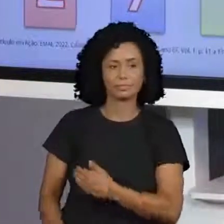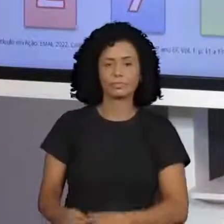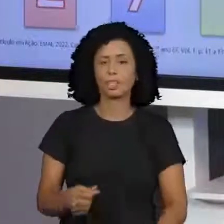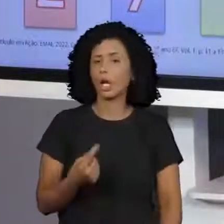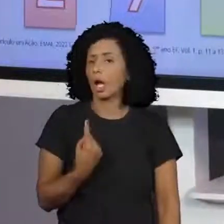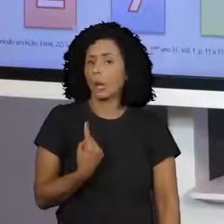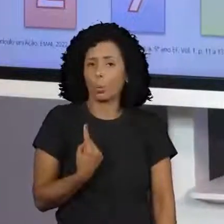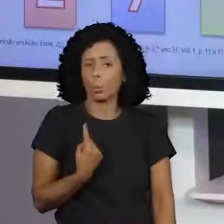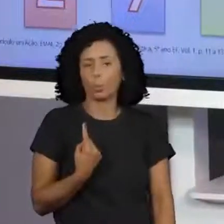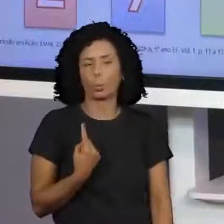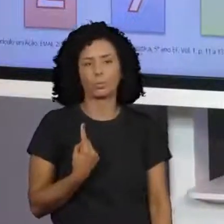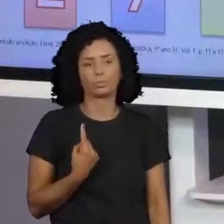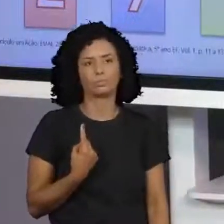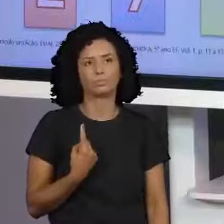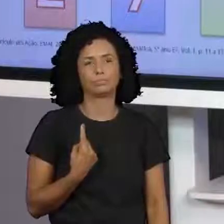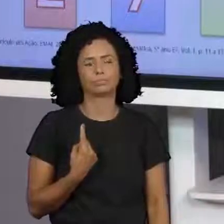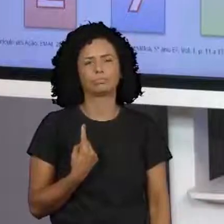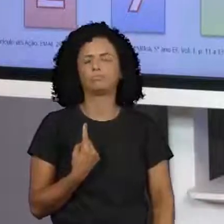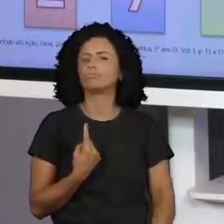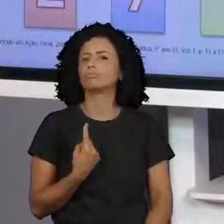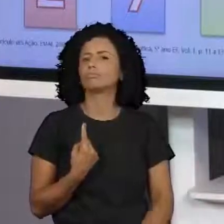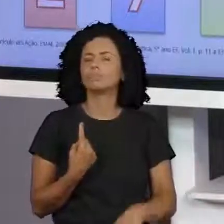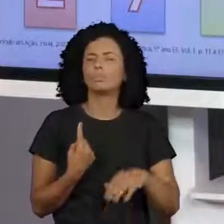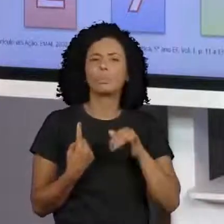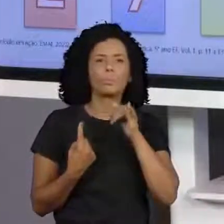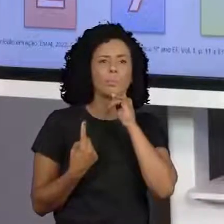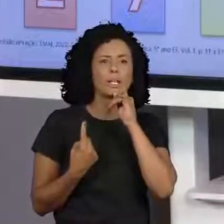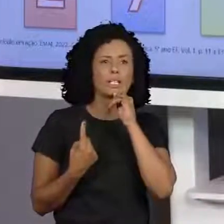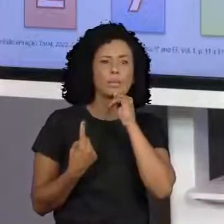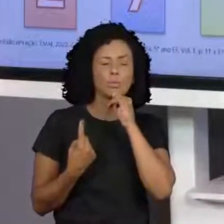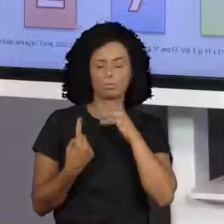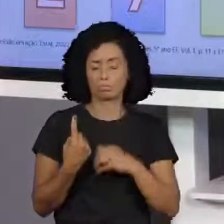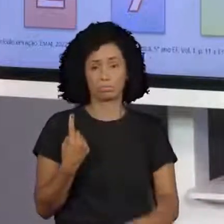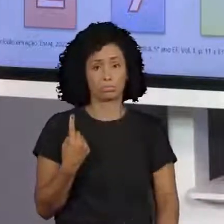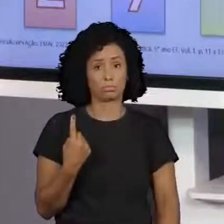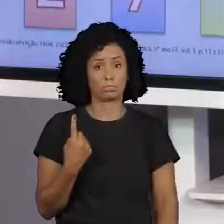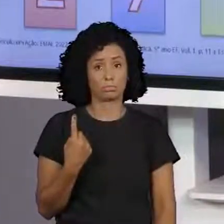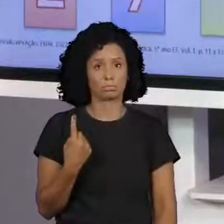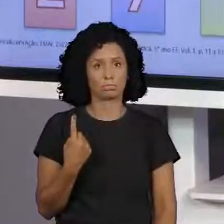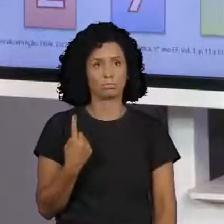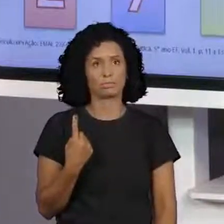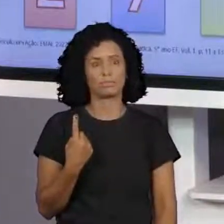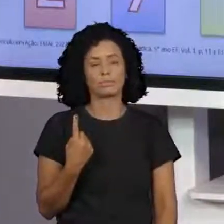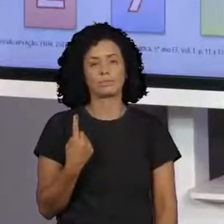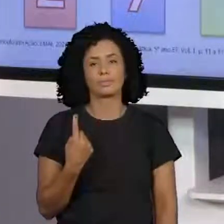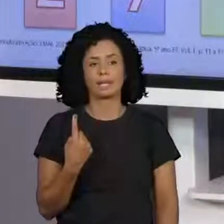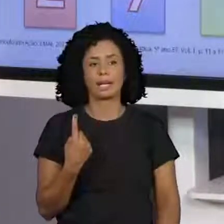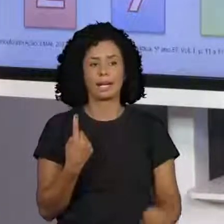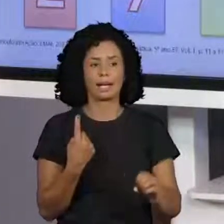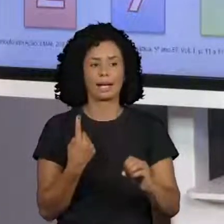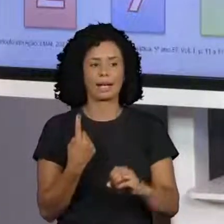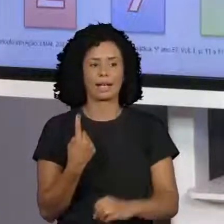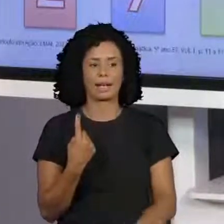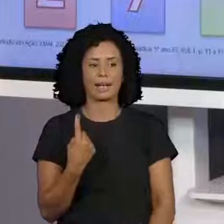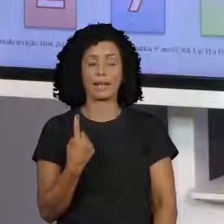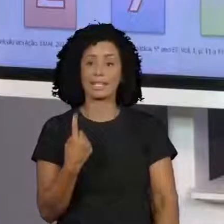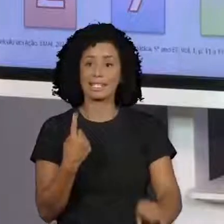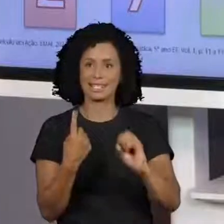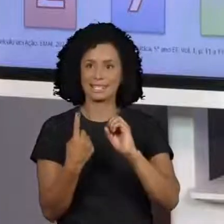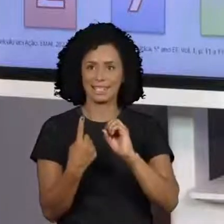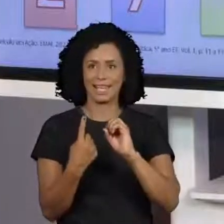Mas se eu pegar esse 1 e eu acrescentar o 0, ou colocar na casa das dezenas, ela vai valer 10.